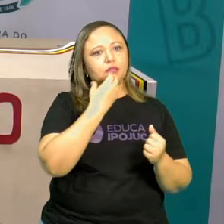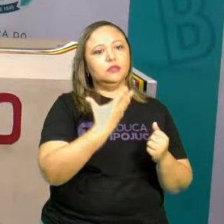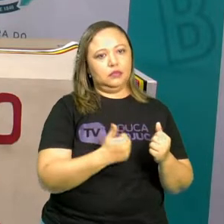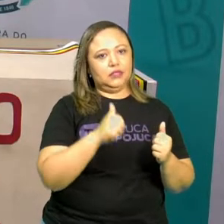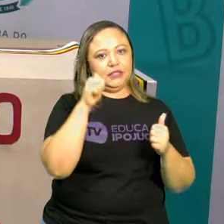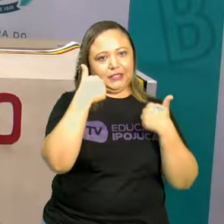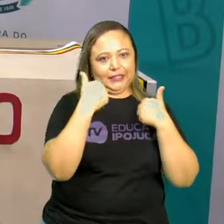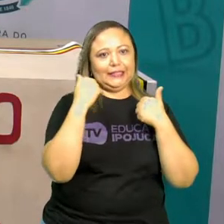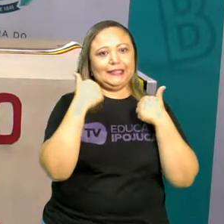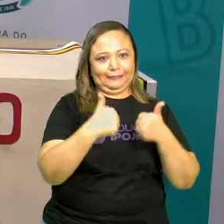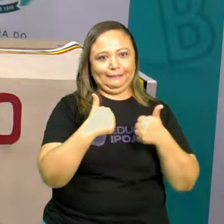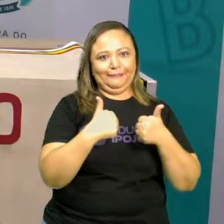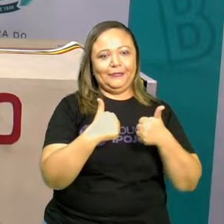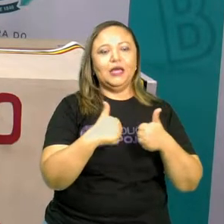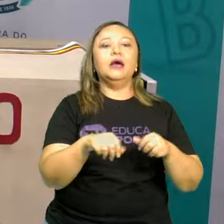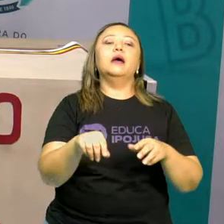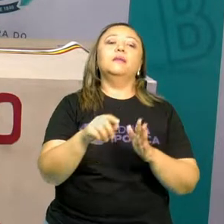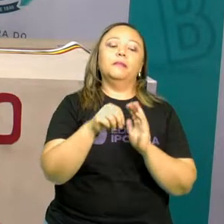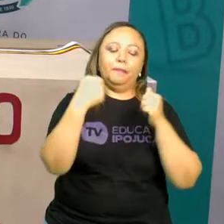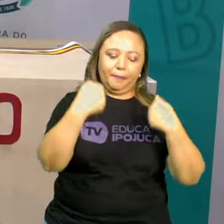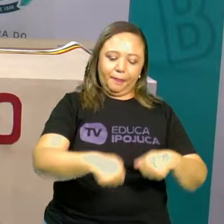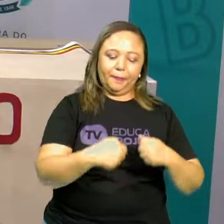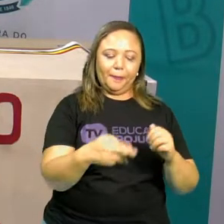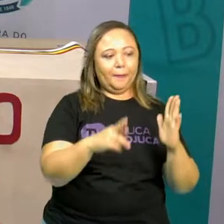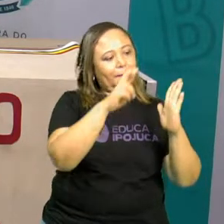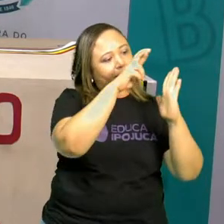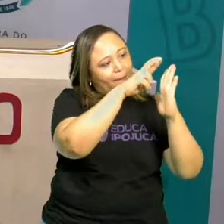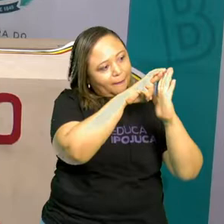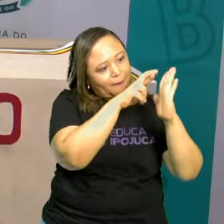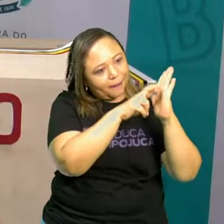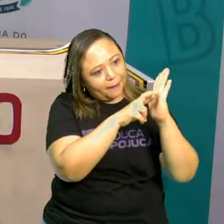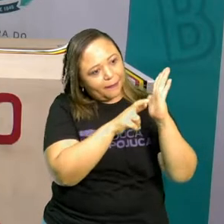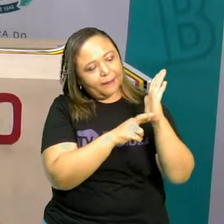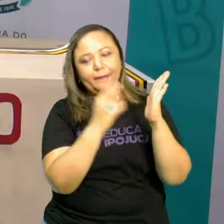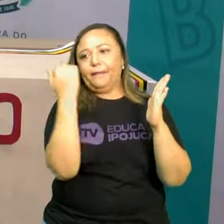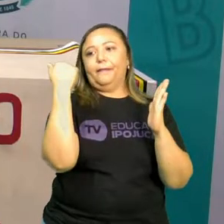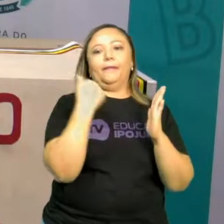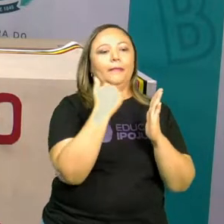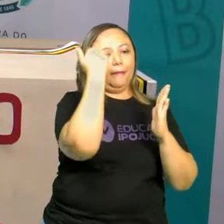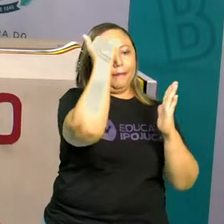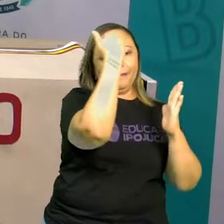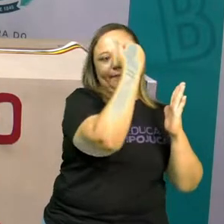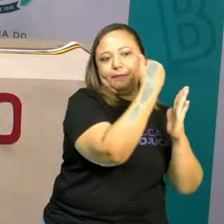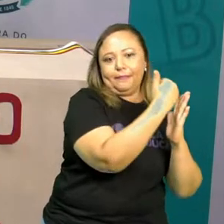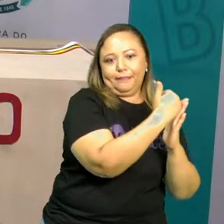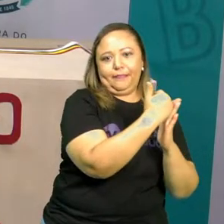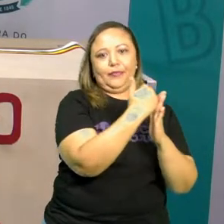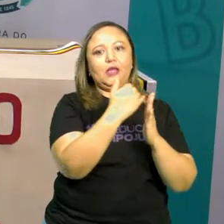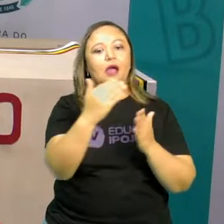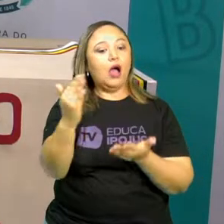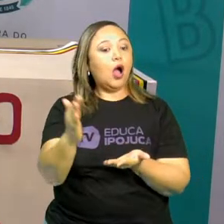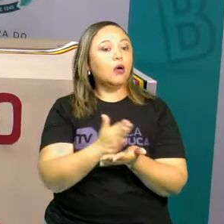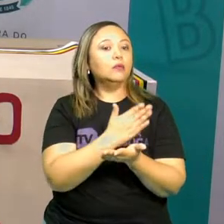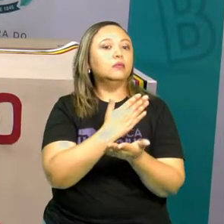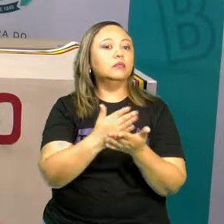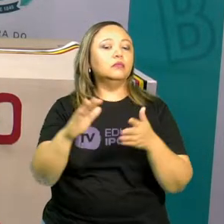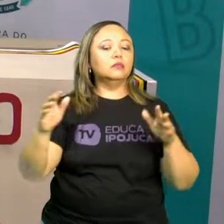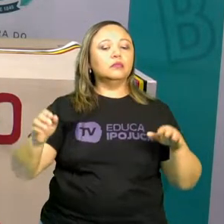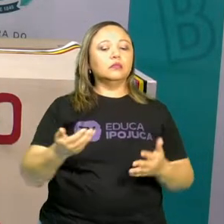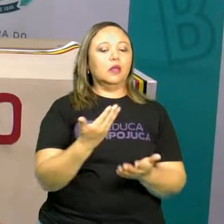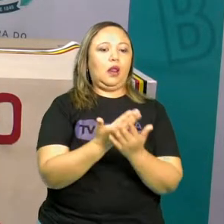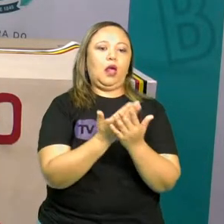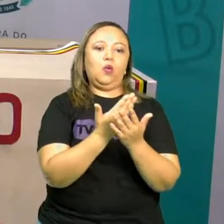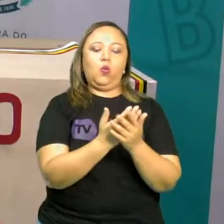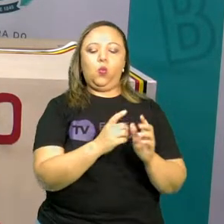regras pra gente conviver no ambiente da escola. Alguns vão ter aulas remotas